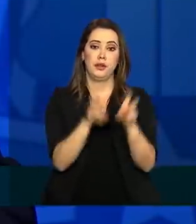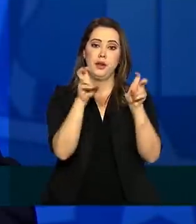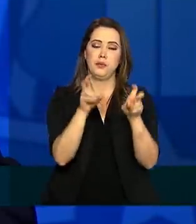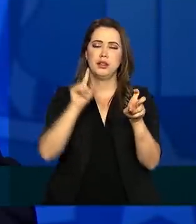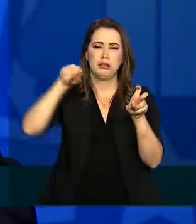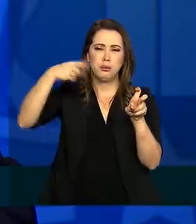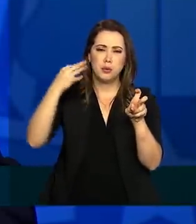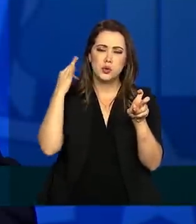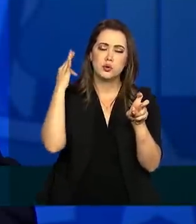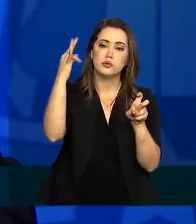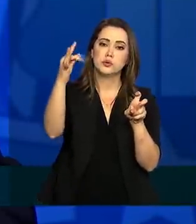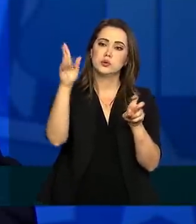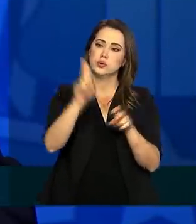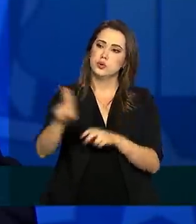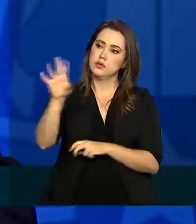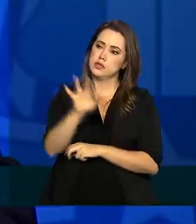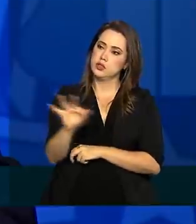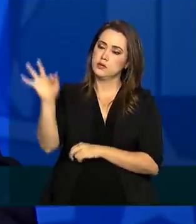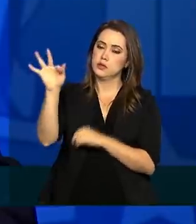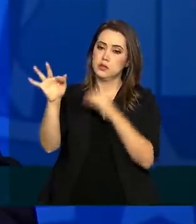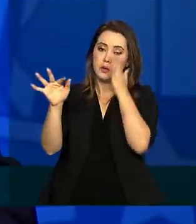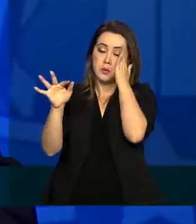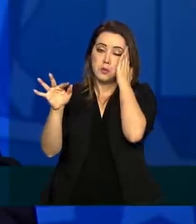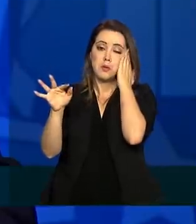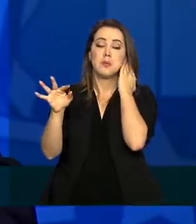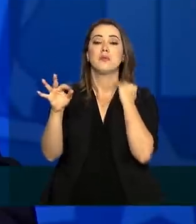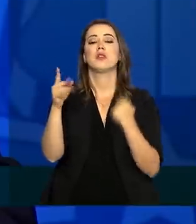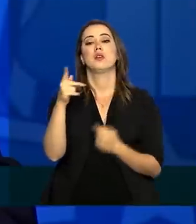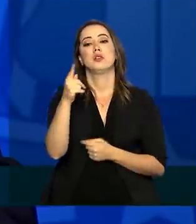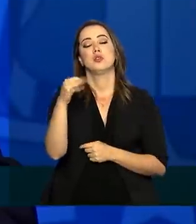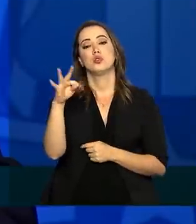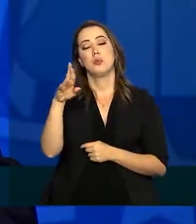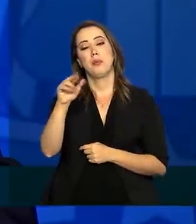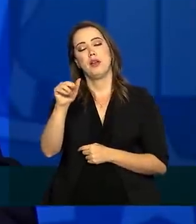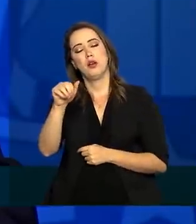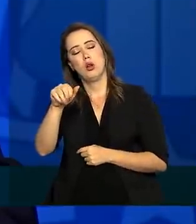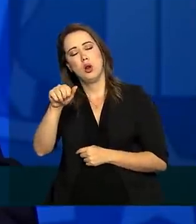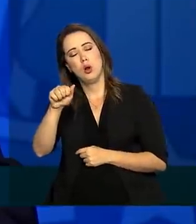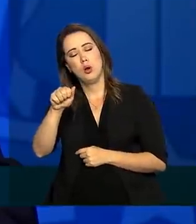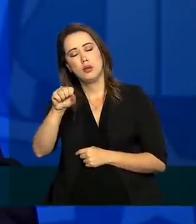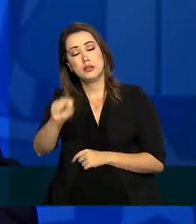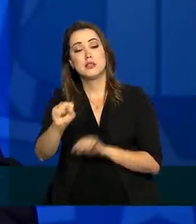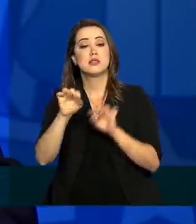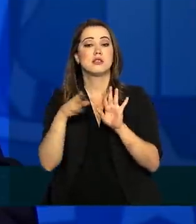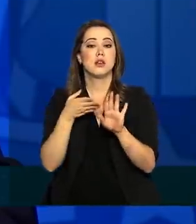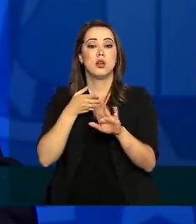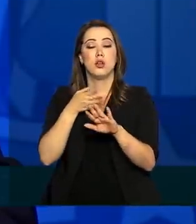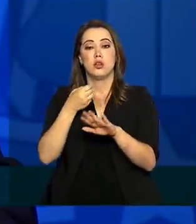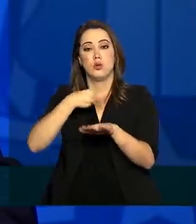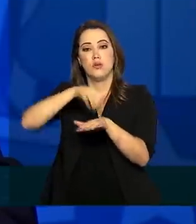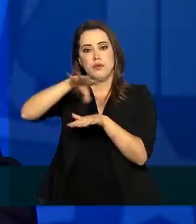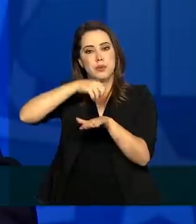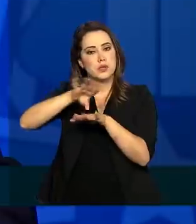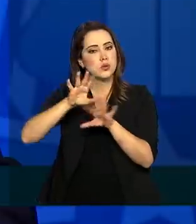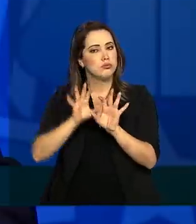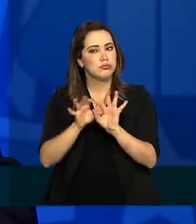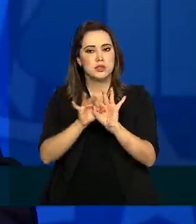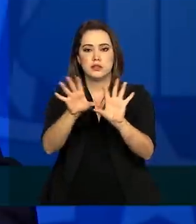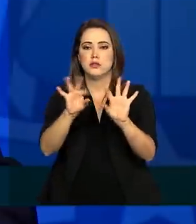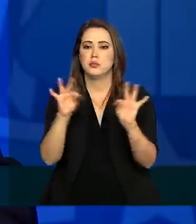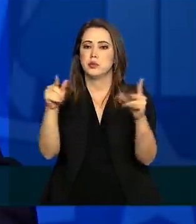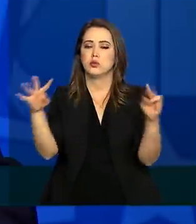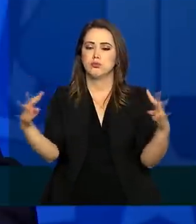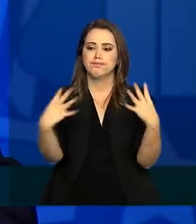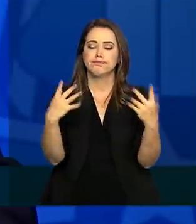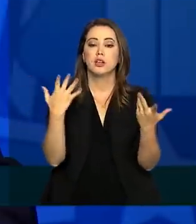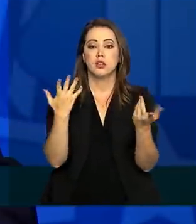posteriormente pela Universidade, com acesso a todos os dados coletados. serão dados que nos ajudarão a